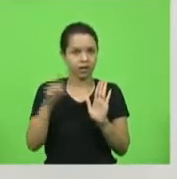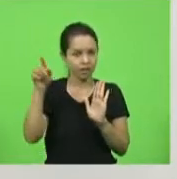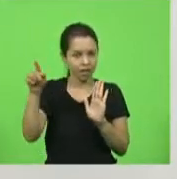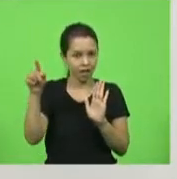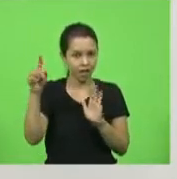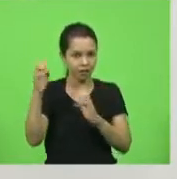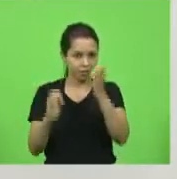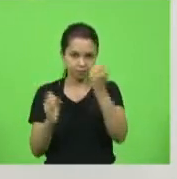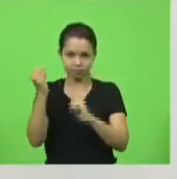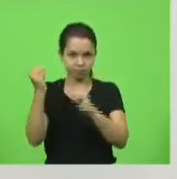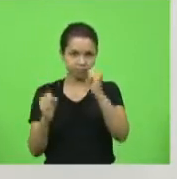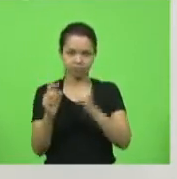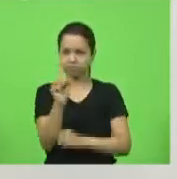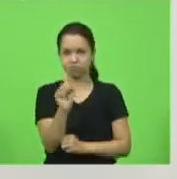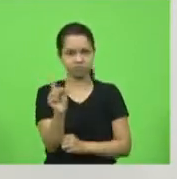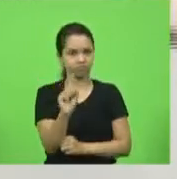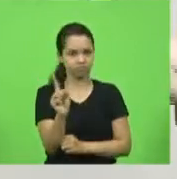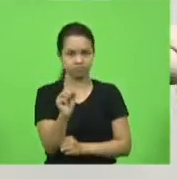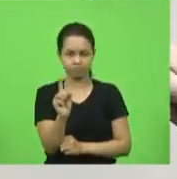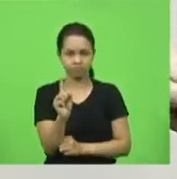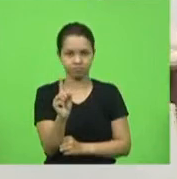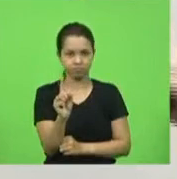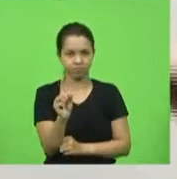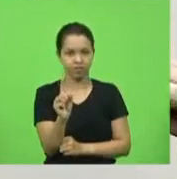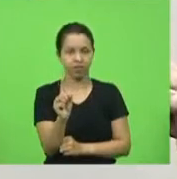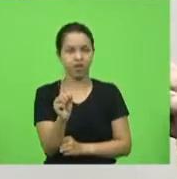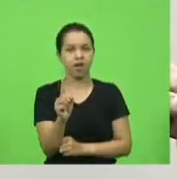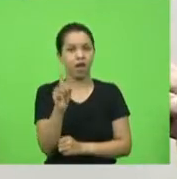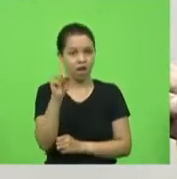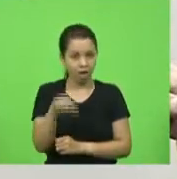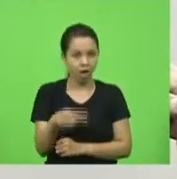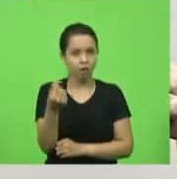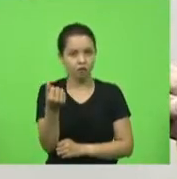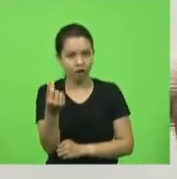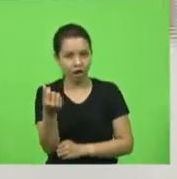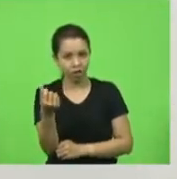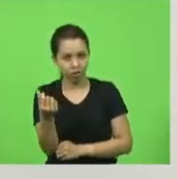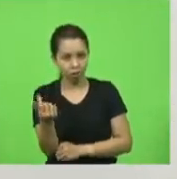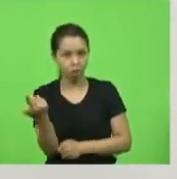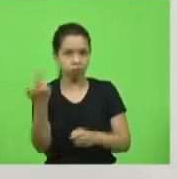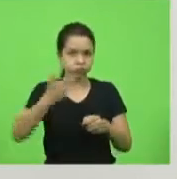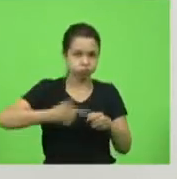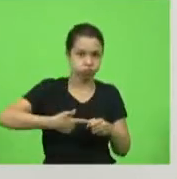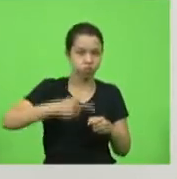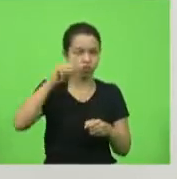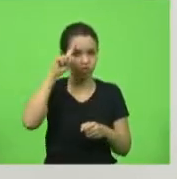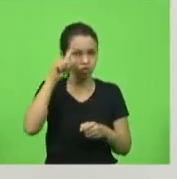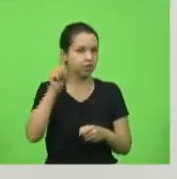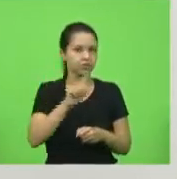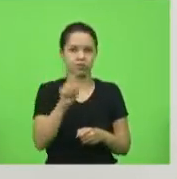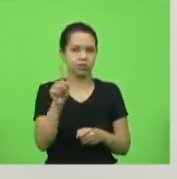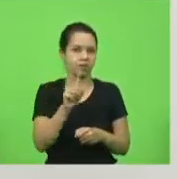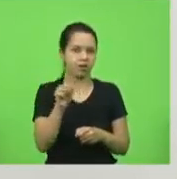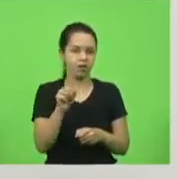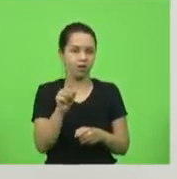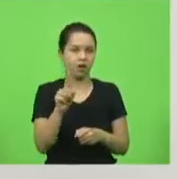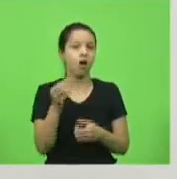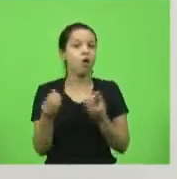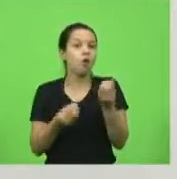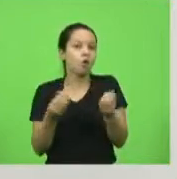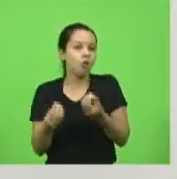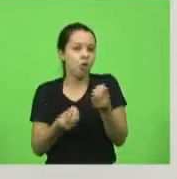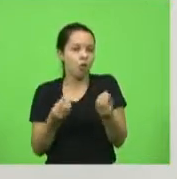não cobra o preço que está na bomba no dia. Eles pegam e fazem um